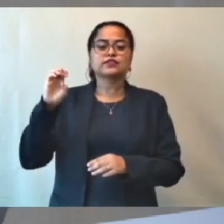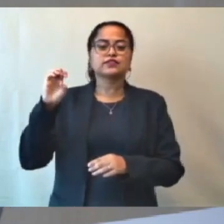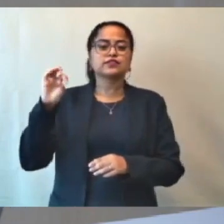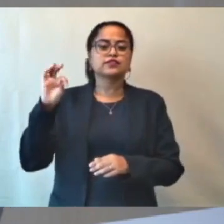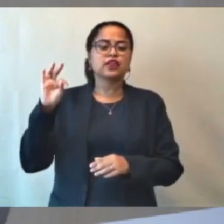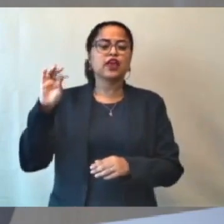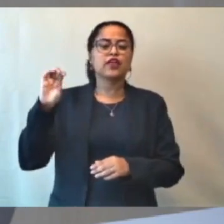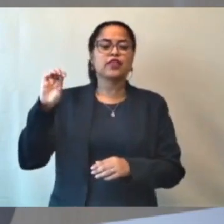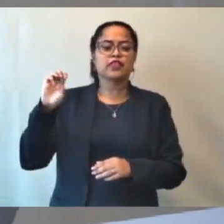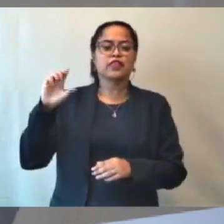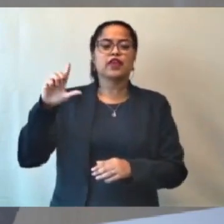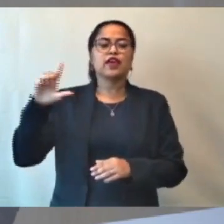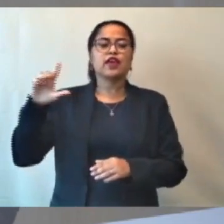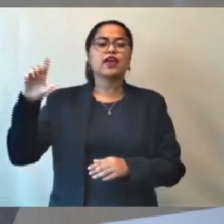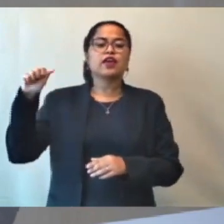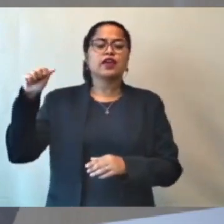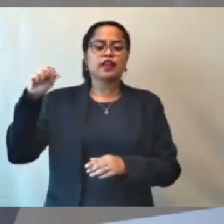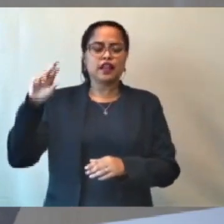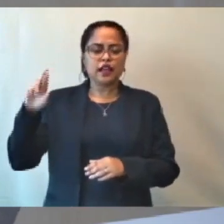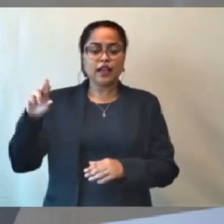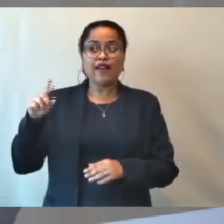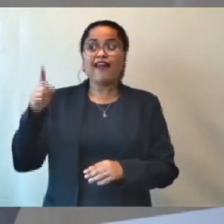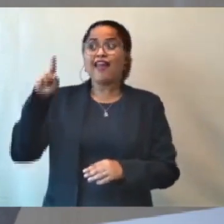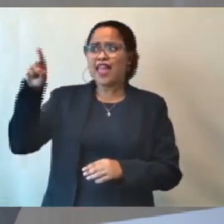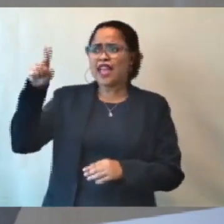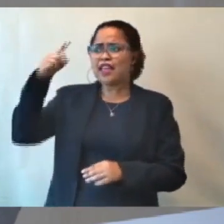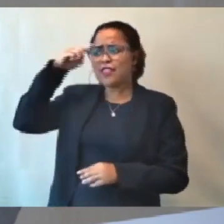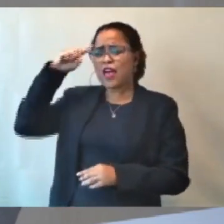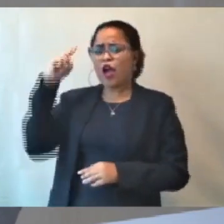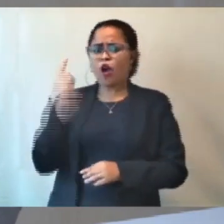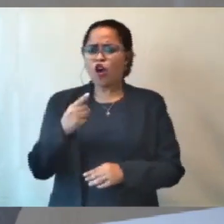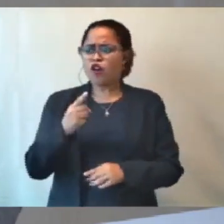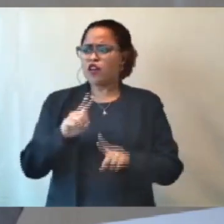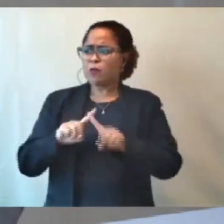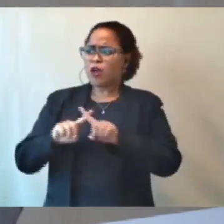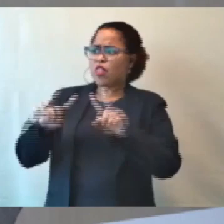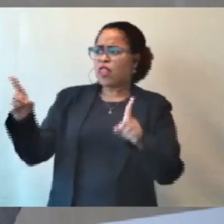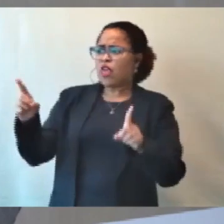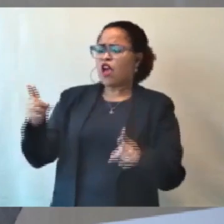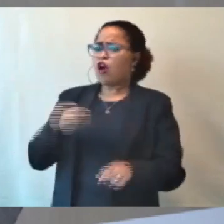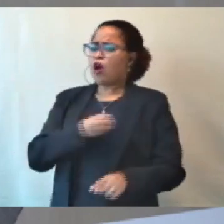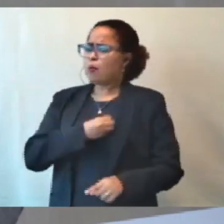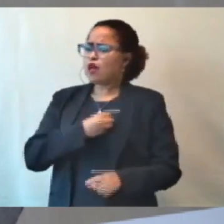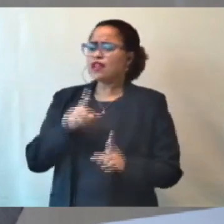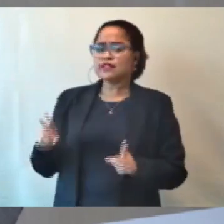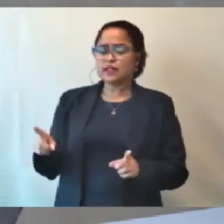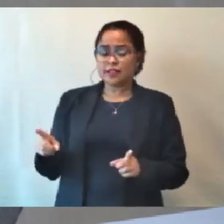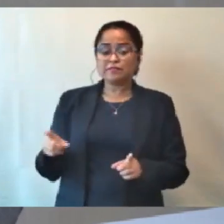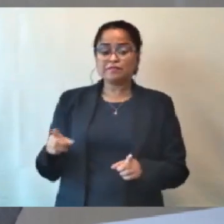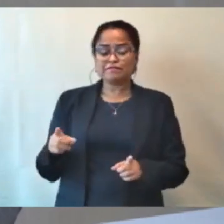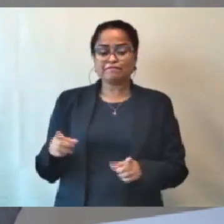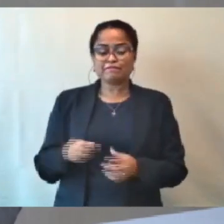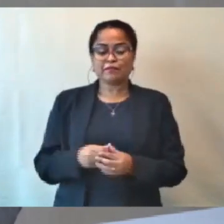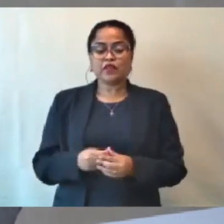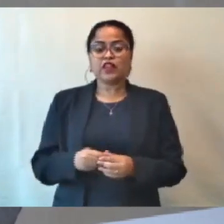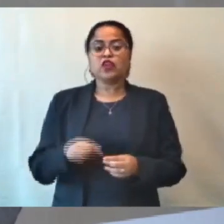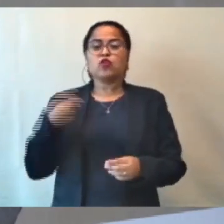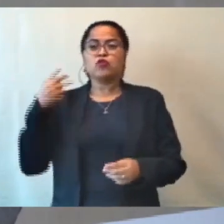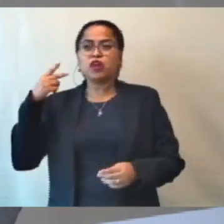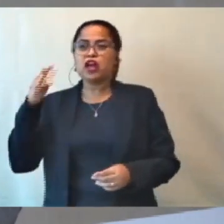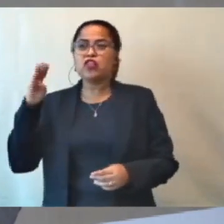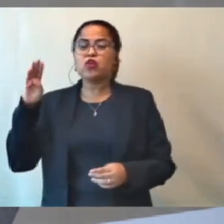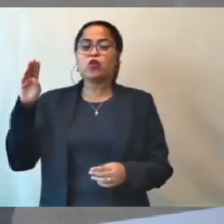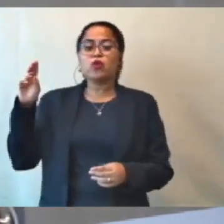que ele dá ordem para não ir. Eu estive lá um dia junto com o vereador Gabriel, vereador Irlã, uma dezena de